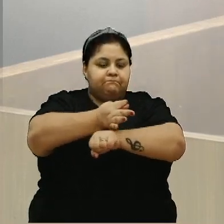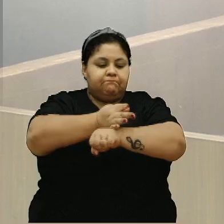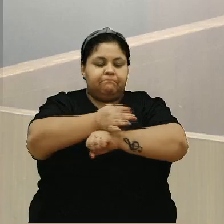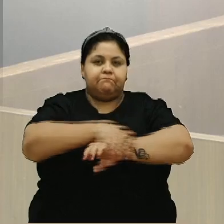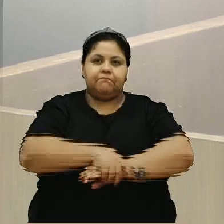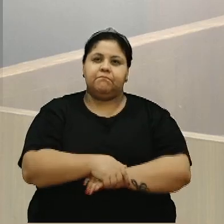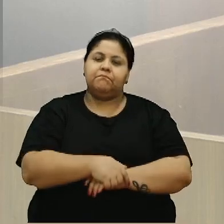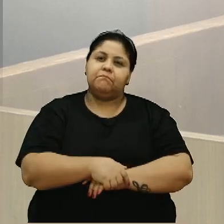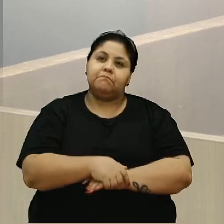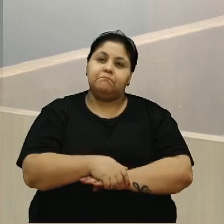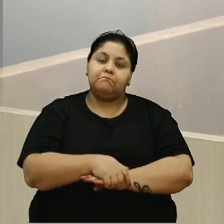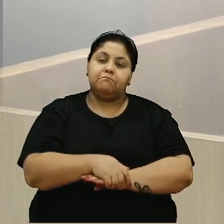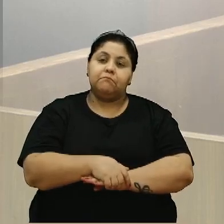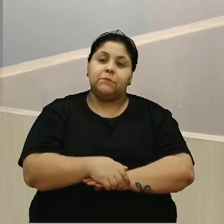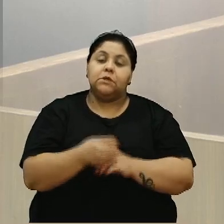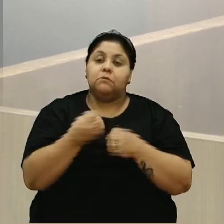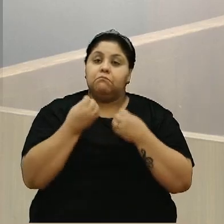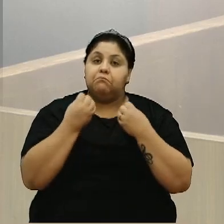Bom,